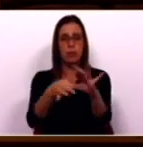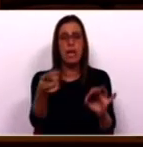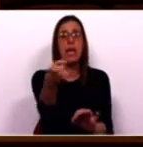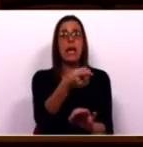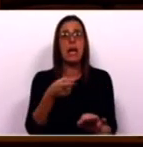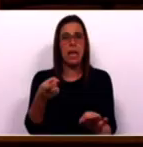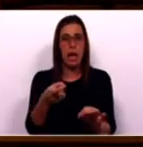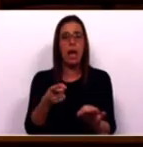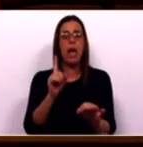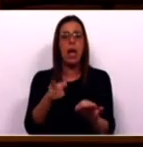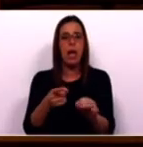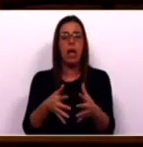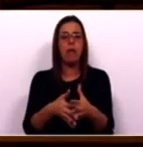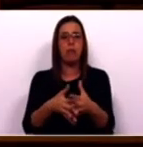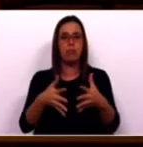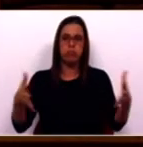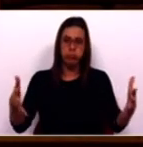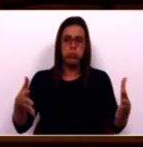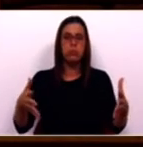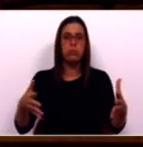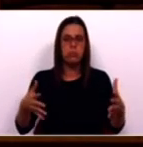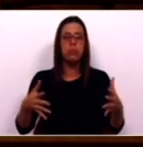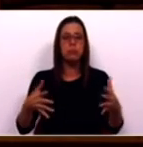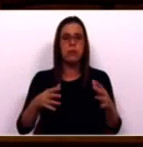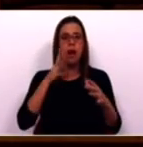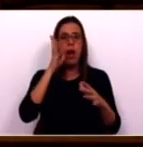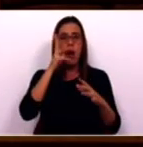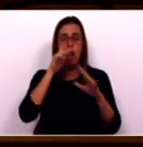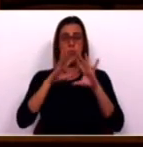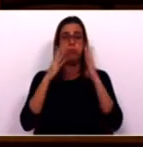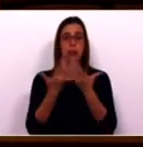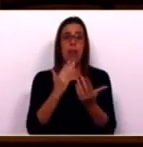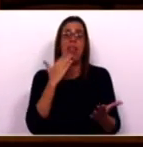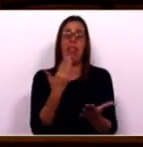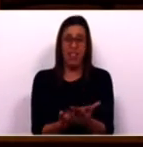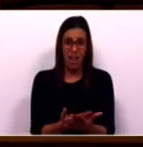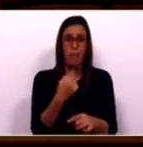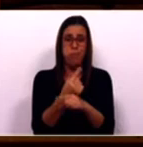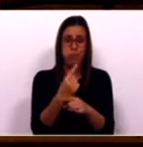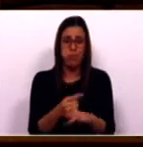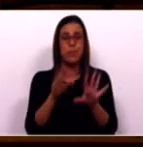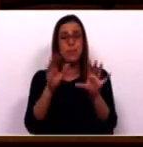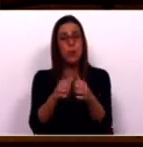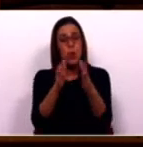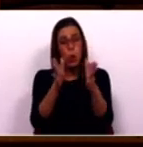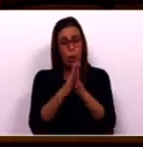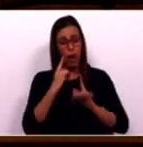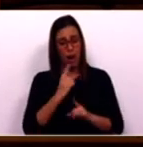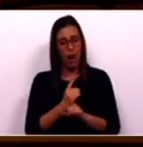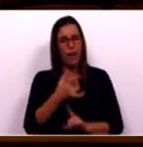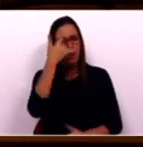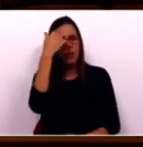fazendo crescer em volume considerável a emissão de gases com efeito de estufa. Acresce-se tudo isto que,